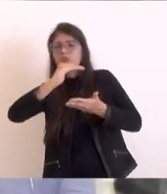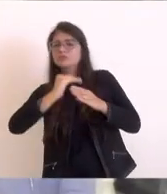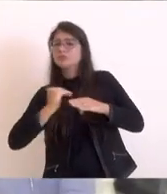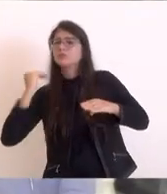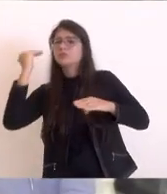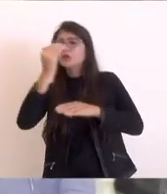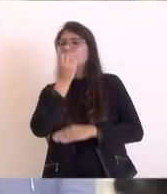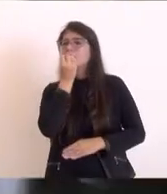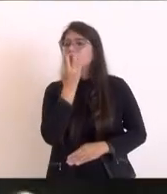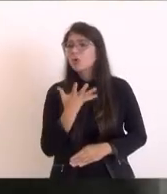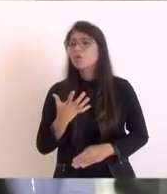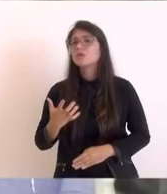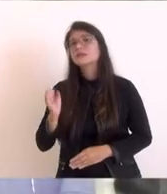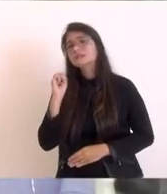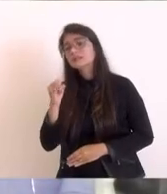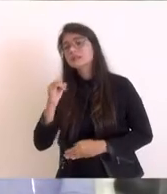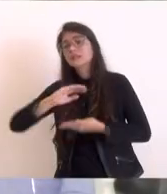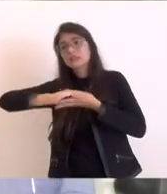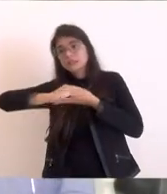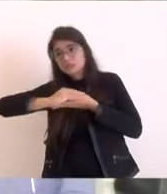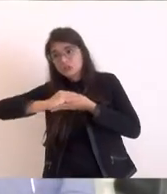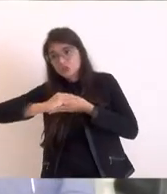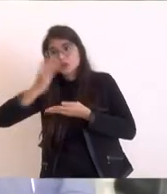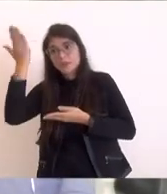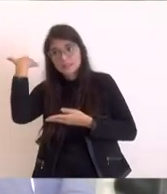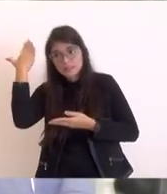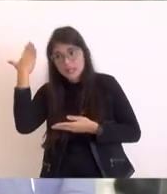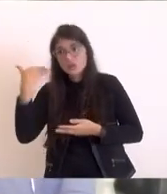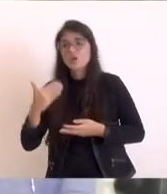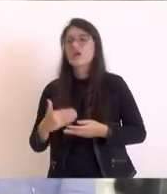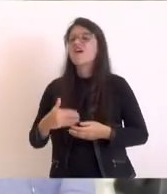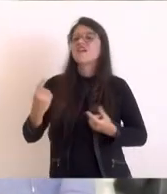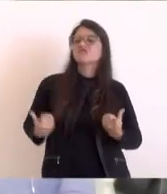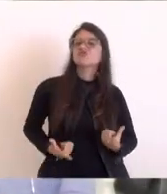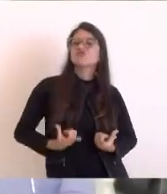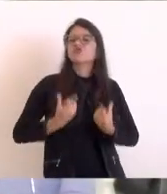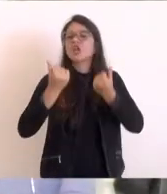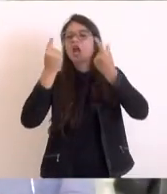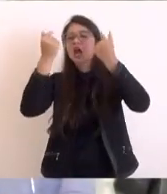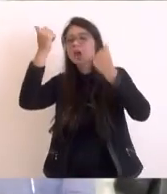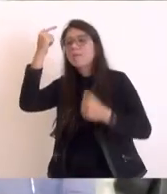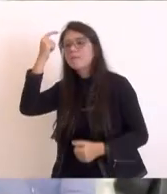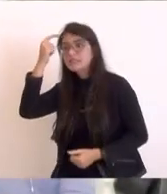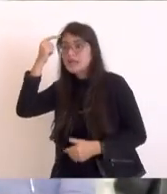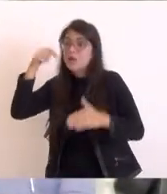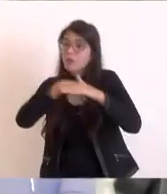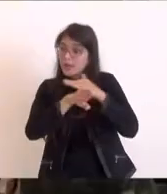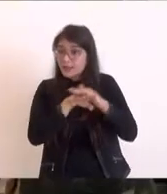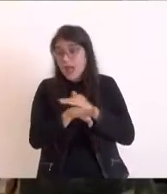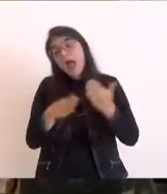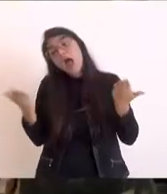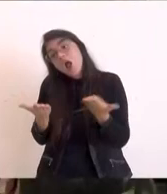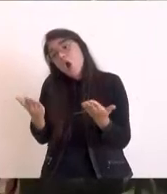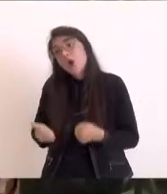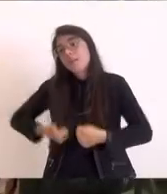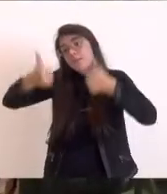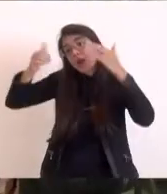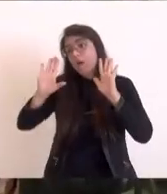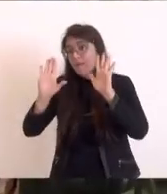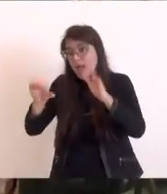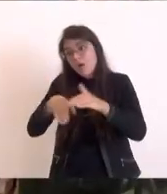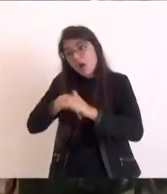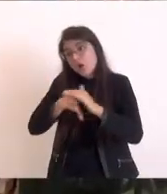tivesse pensado no momento que estava na dama de braçada, não só Rida Azosta, esses municípios da região toda estavam muito melhores. como que eu fico